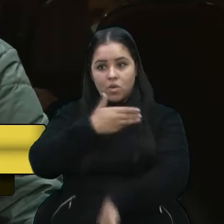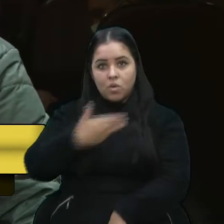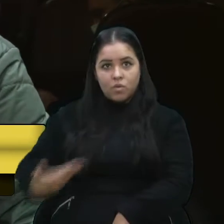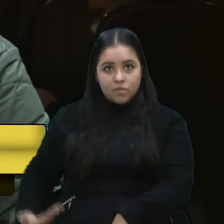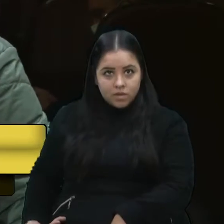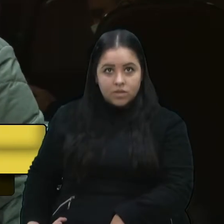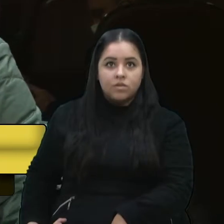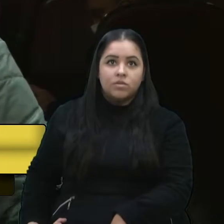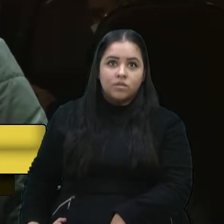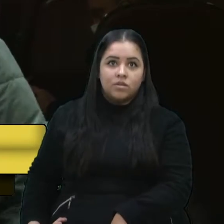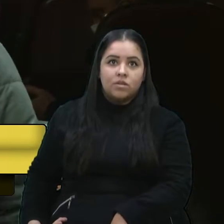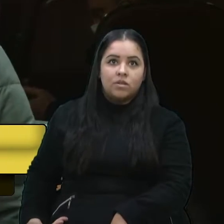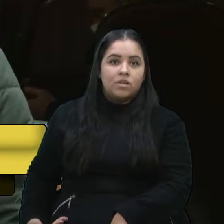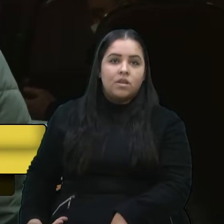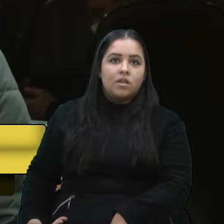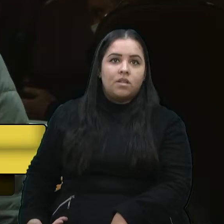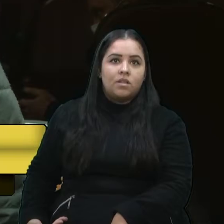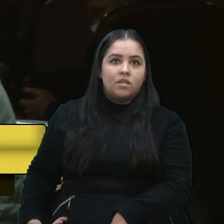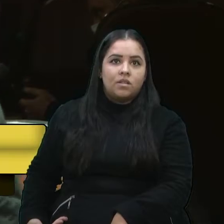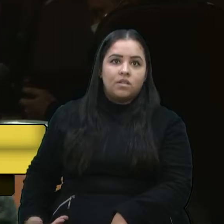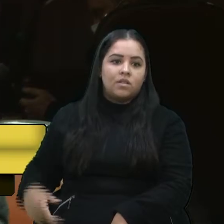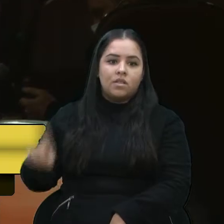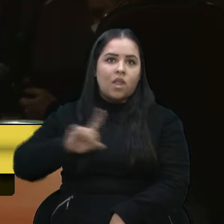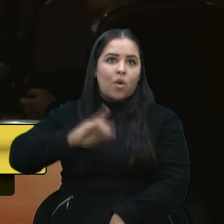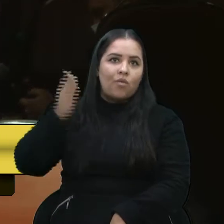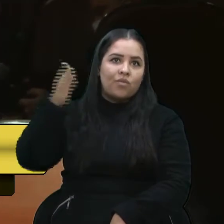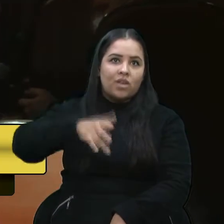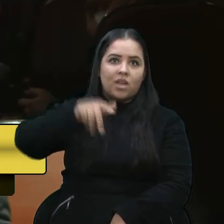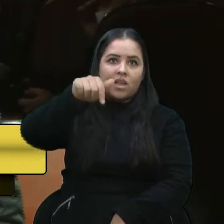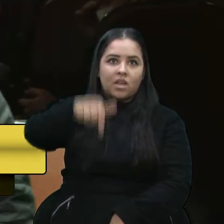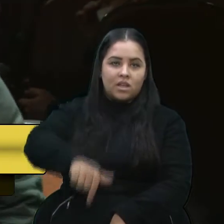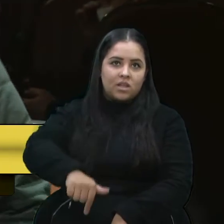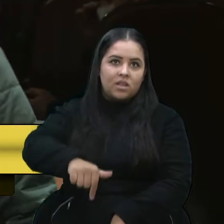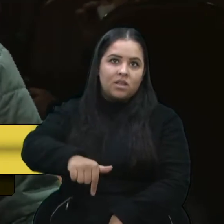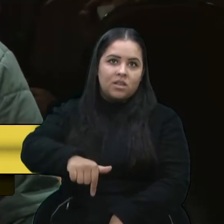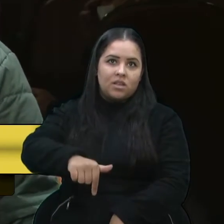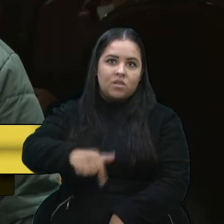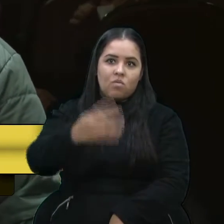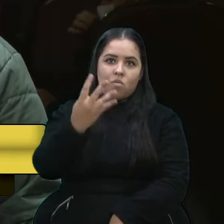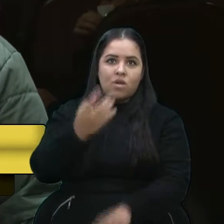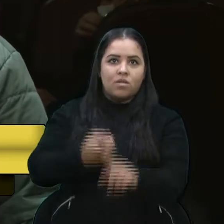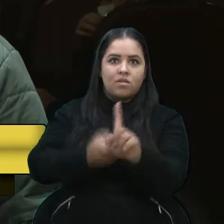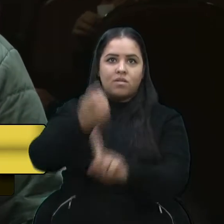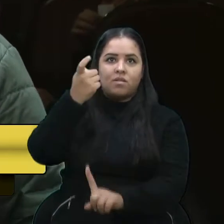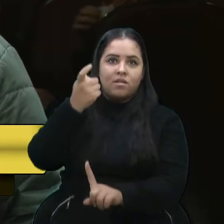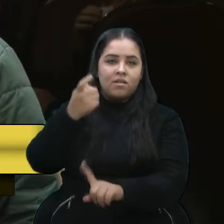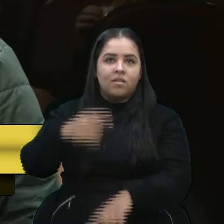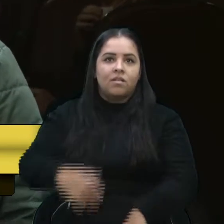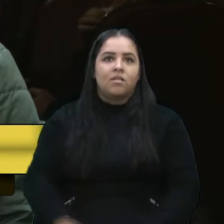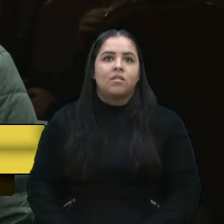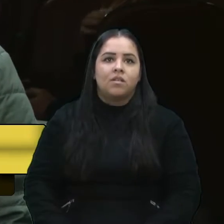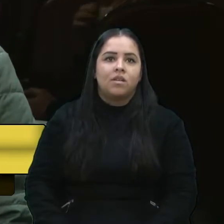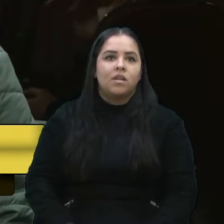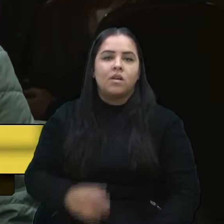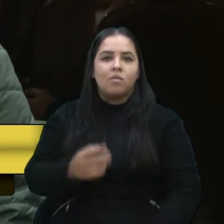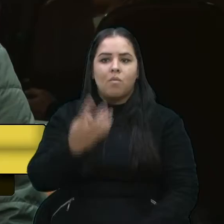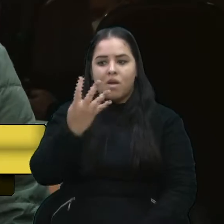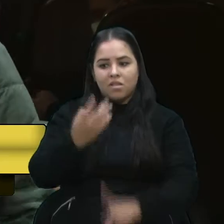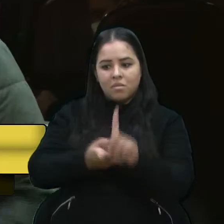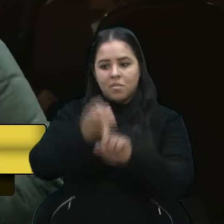não venha dessa forma, já em quatro meses e pouco, cinco meses aí de administração,